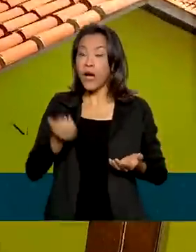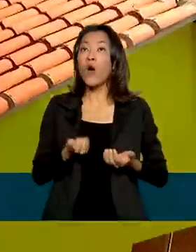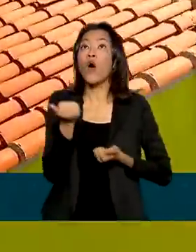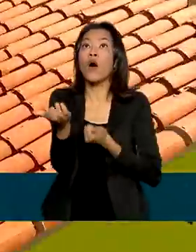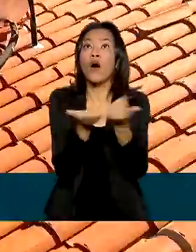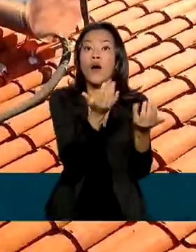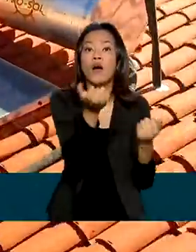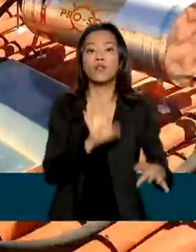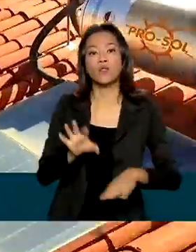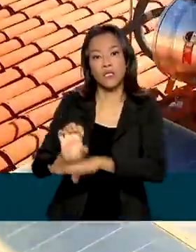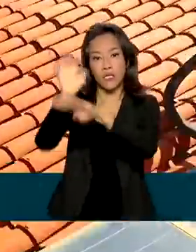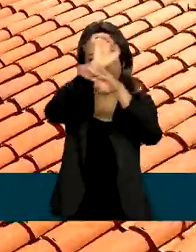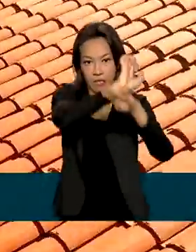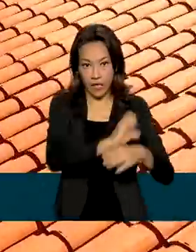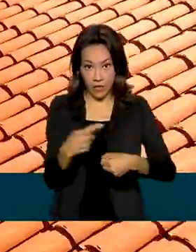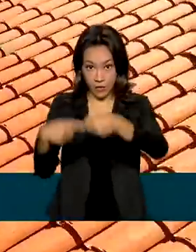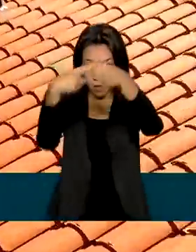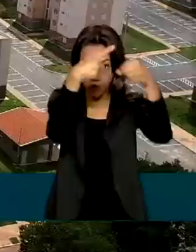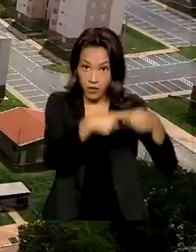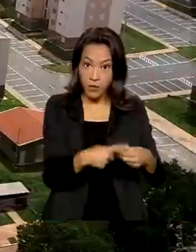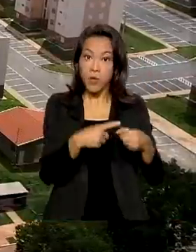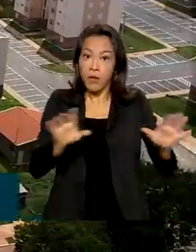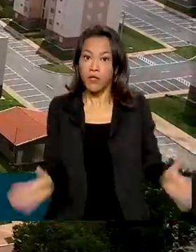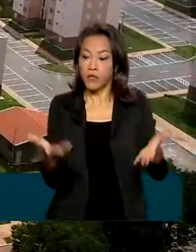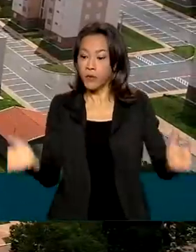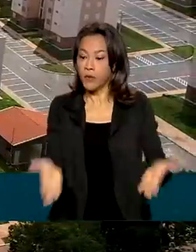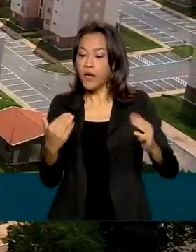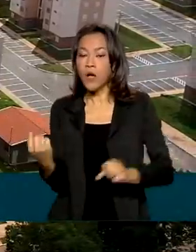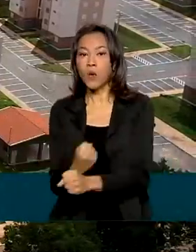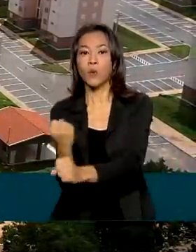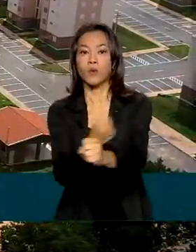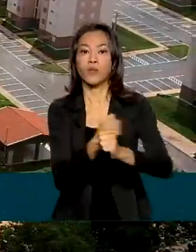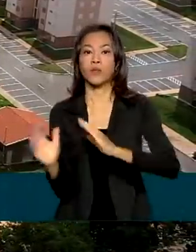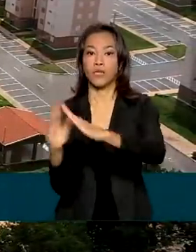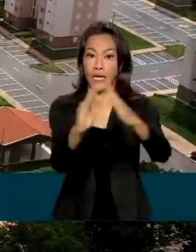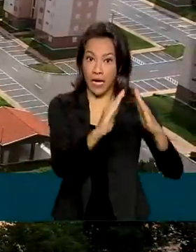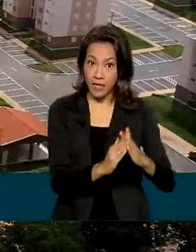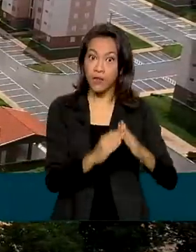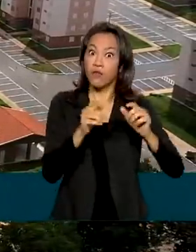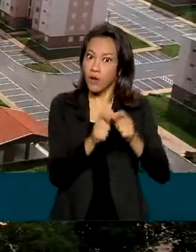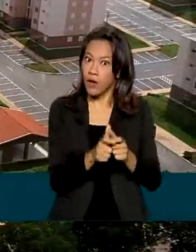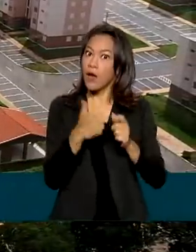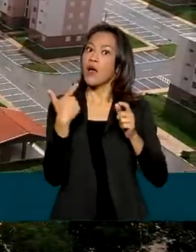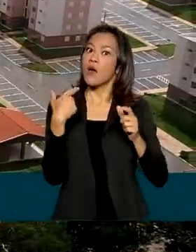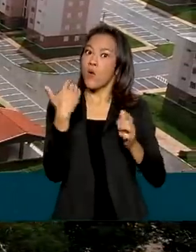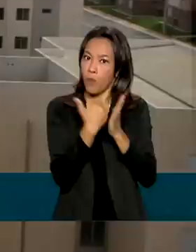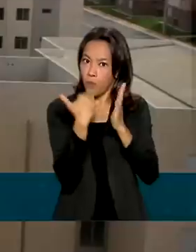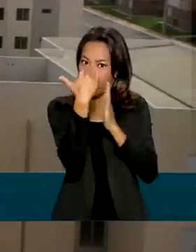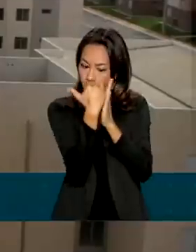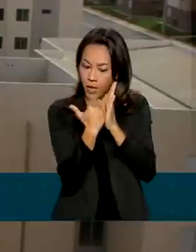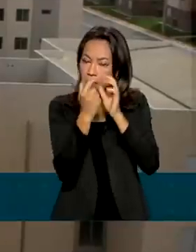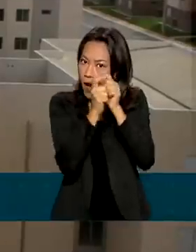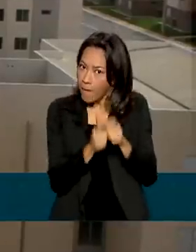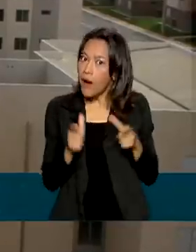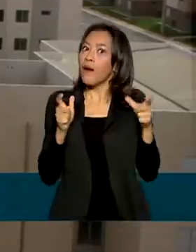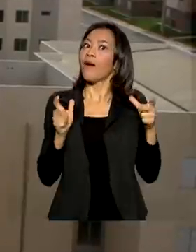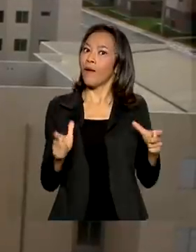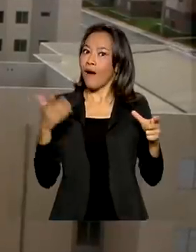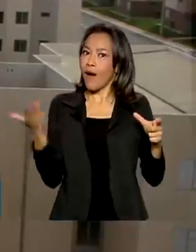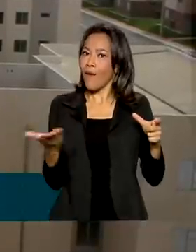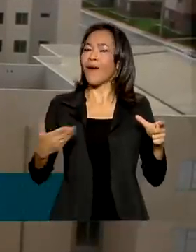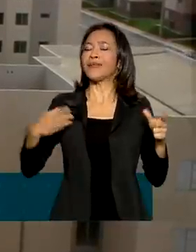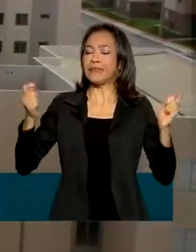para desenvolverem políticas locais de moradia. O programa foi ampliado, por isso, a partir de agora poderão ser